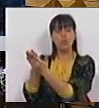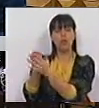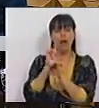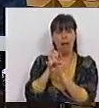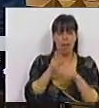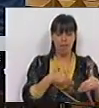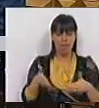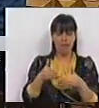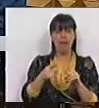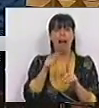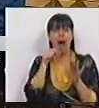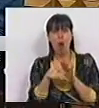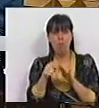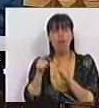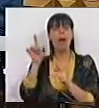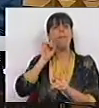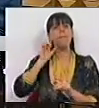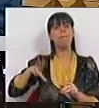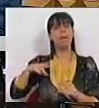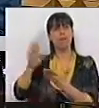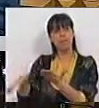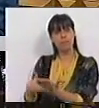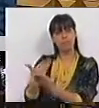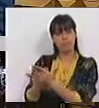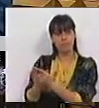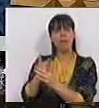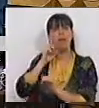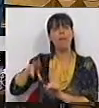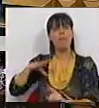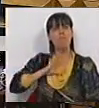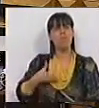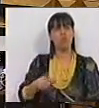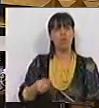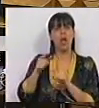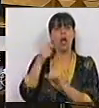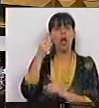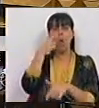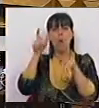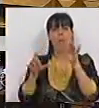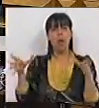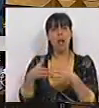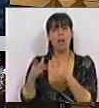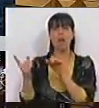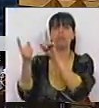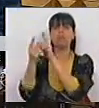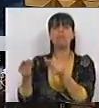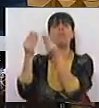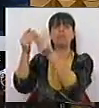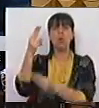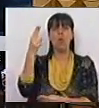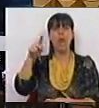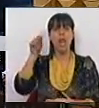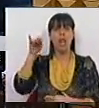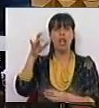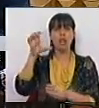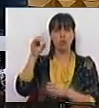levadas da Madeira a património mundial da humanidade junto da Unesco. Para